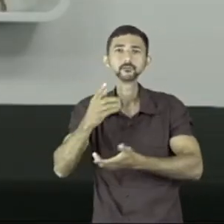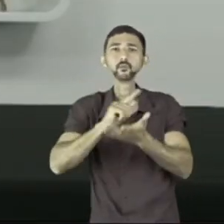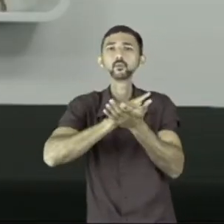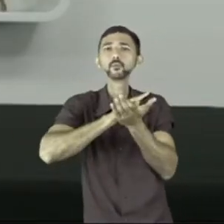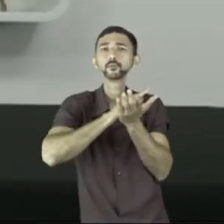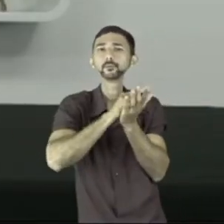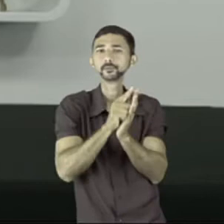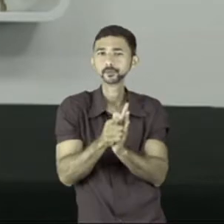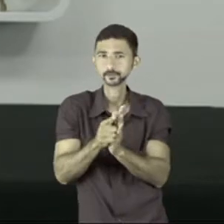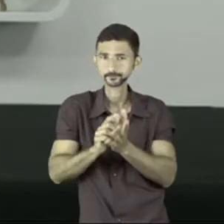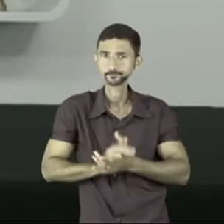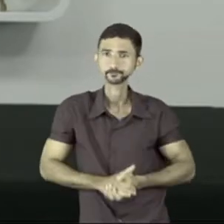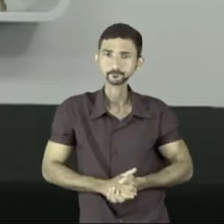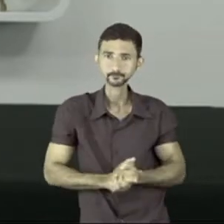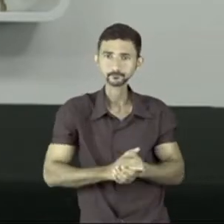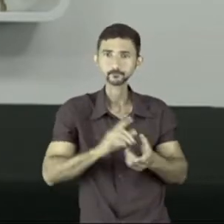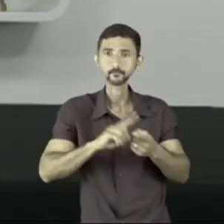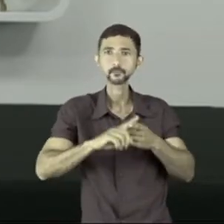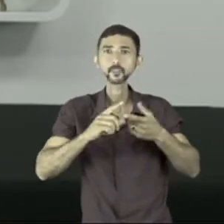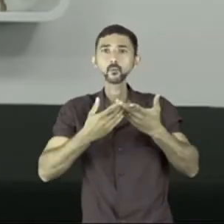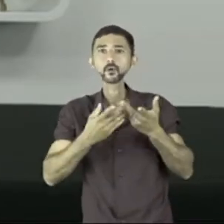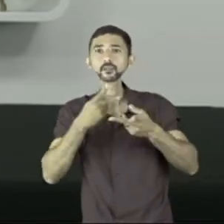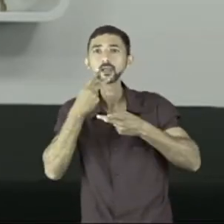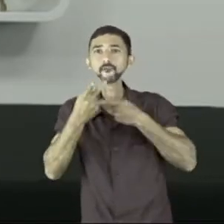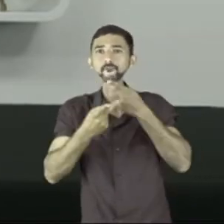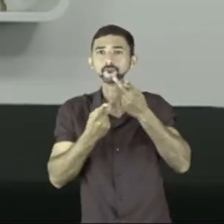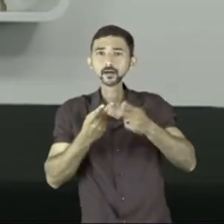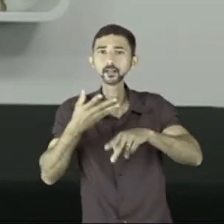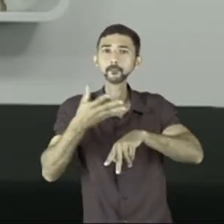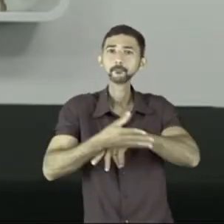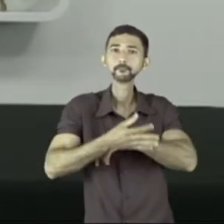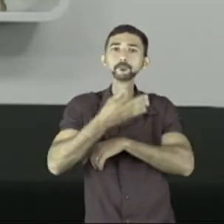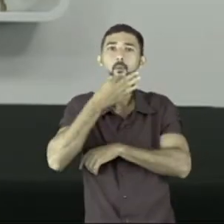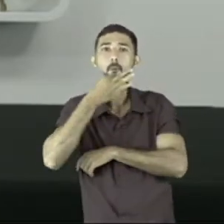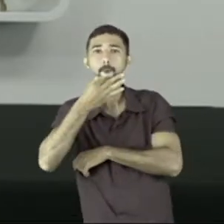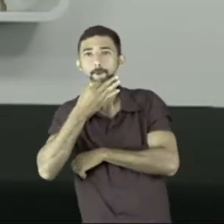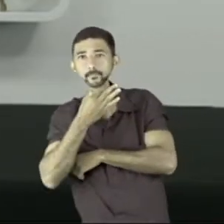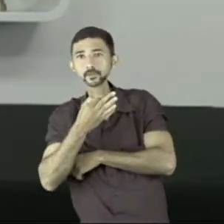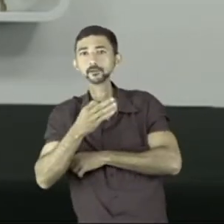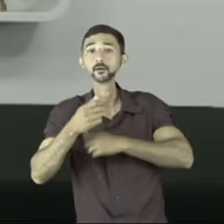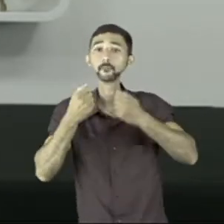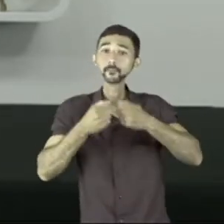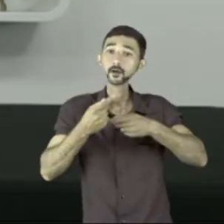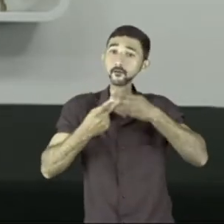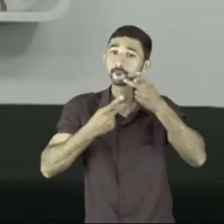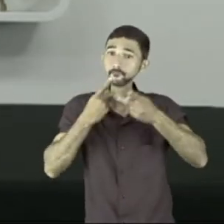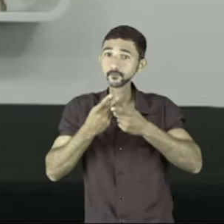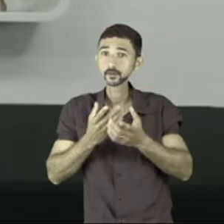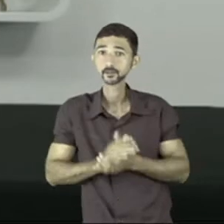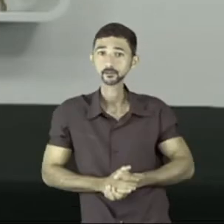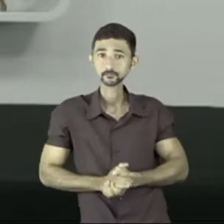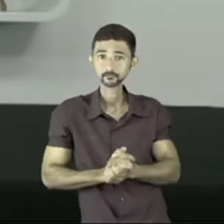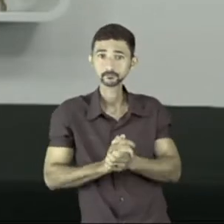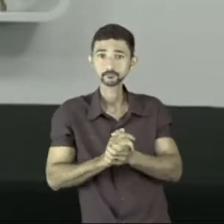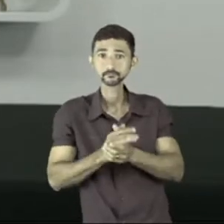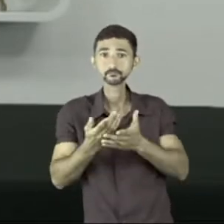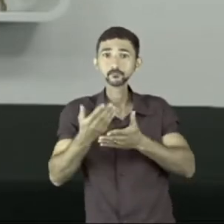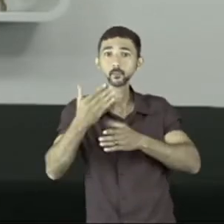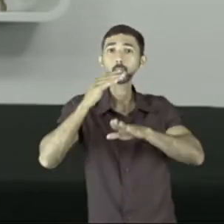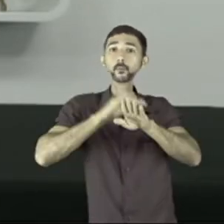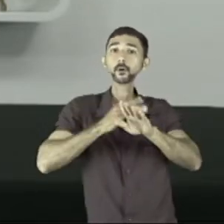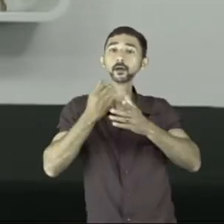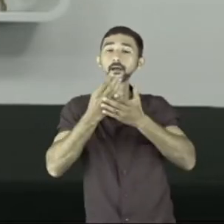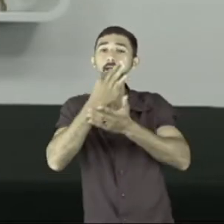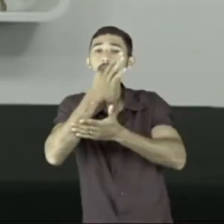gêneros. E quando nós falamos da presença de opinião, nós falamos de por trás desse texto